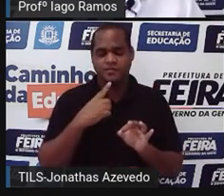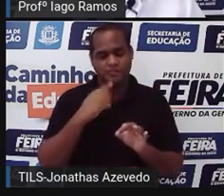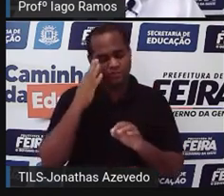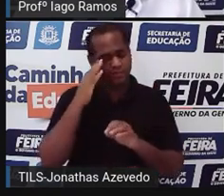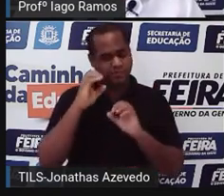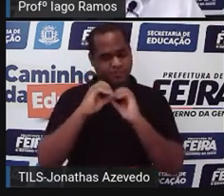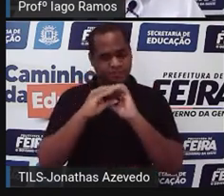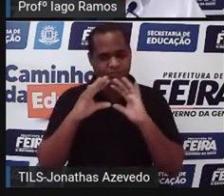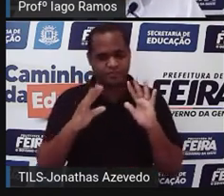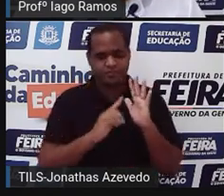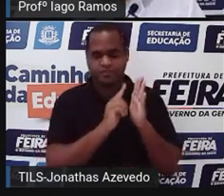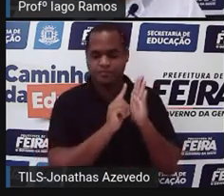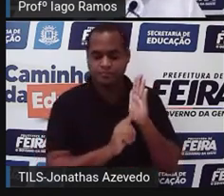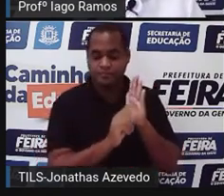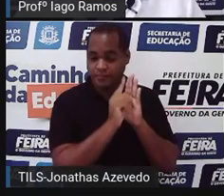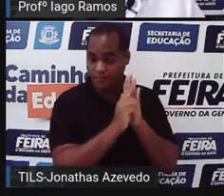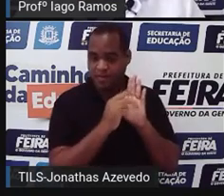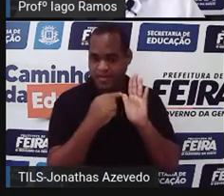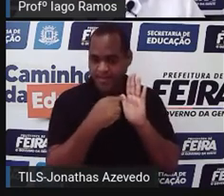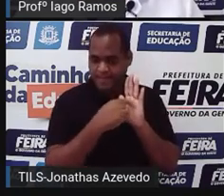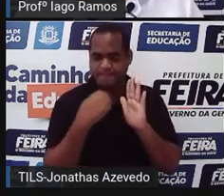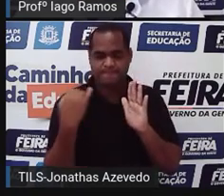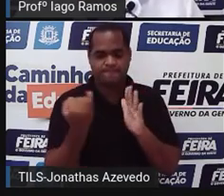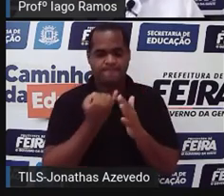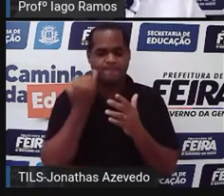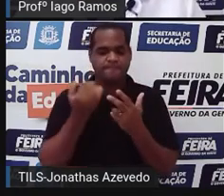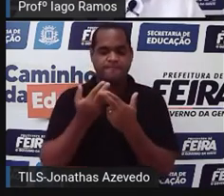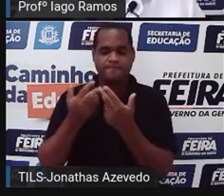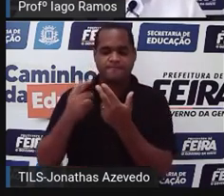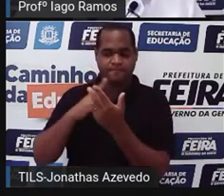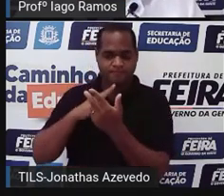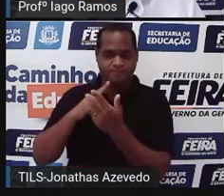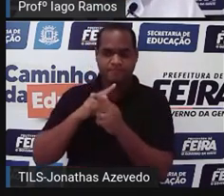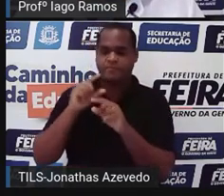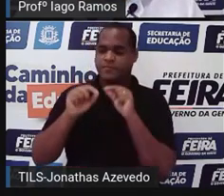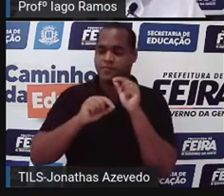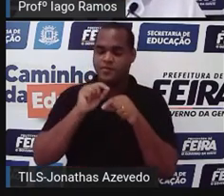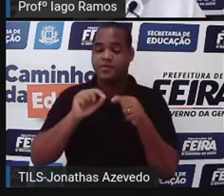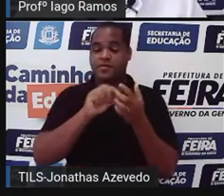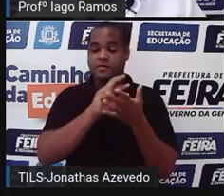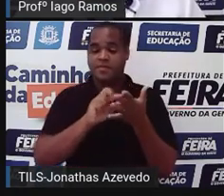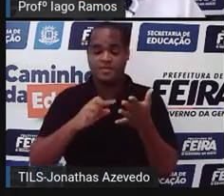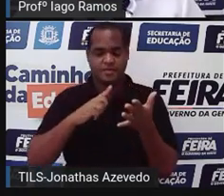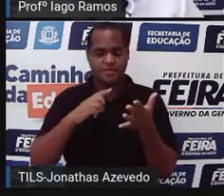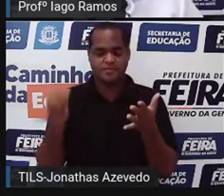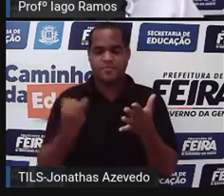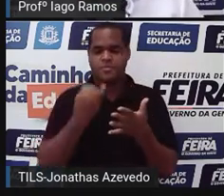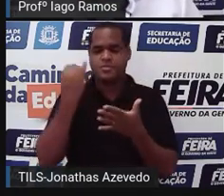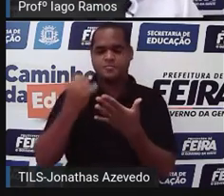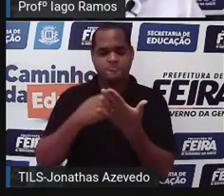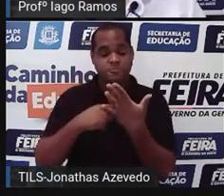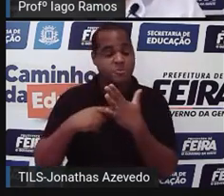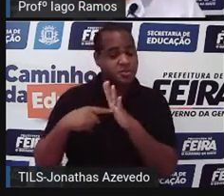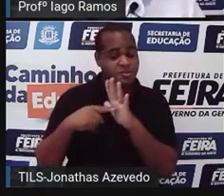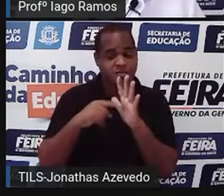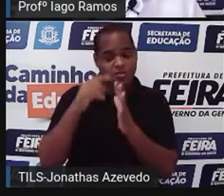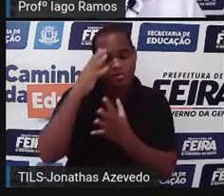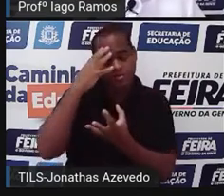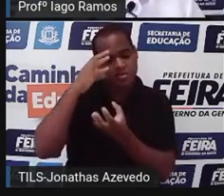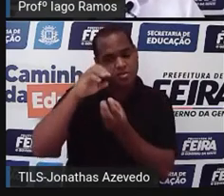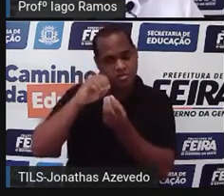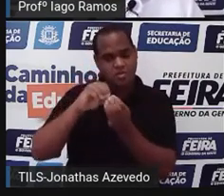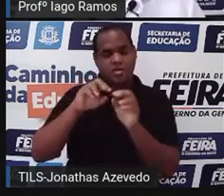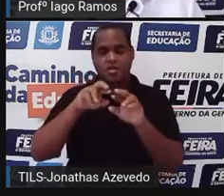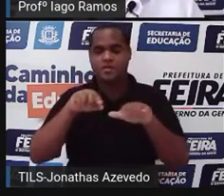gráficos são importantes elementos que vão nos ajudar a entender situações